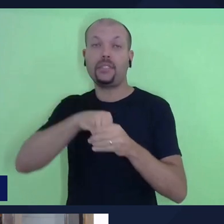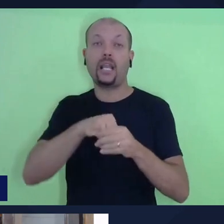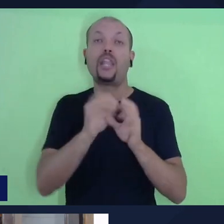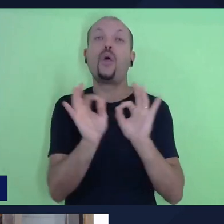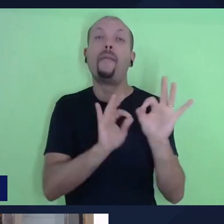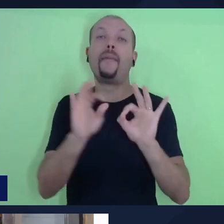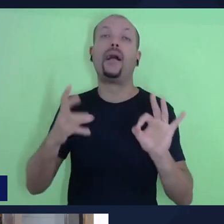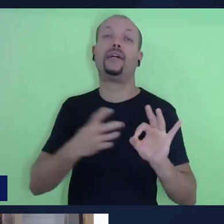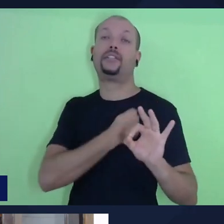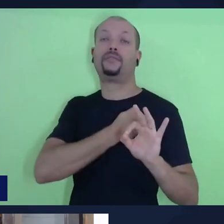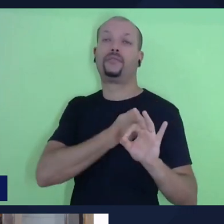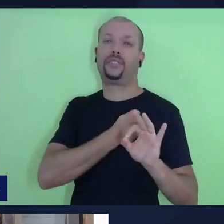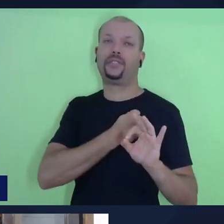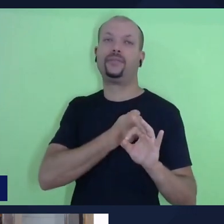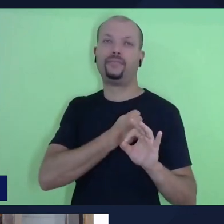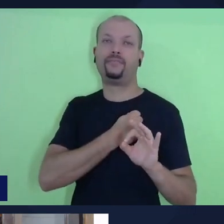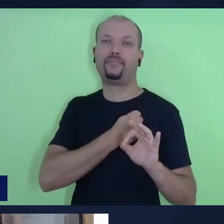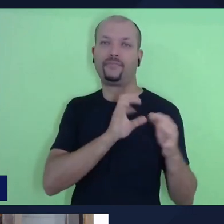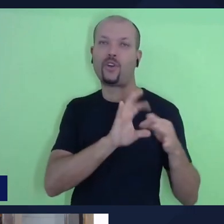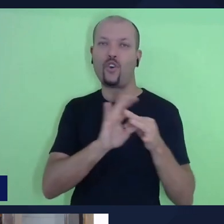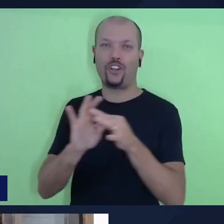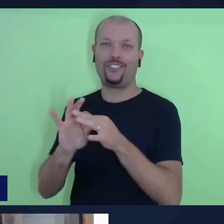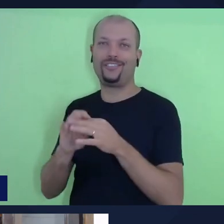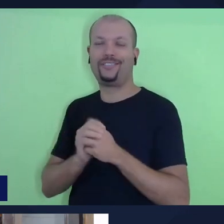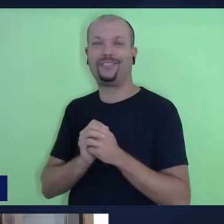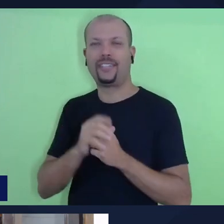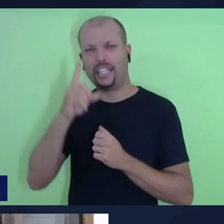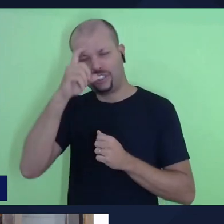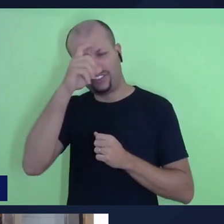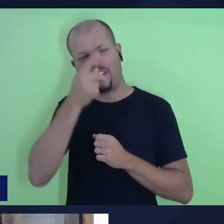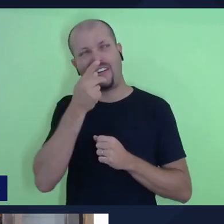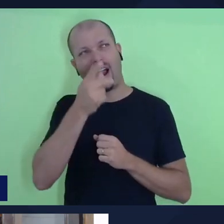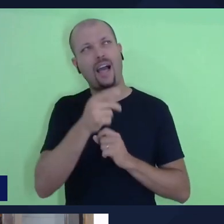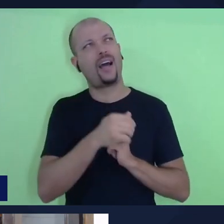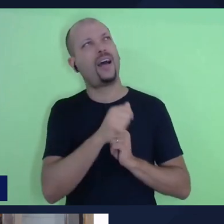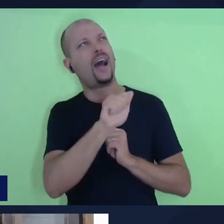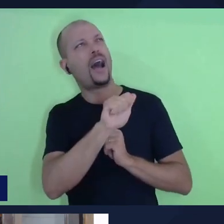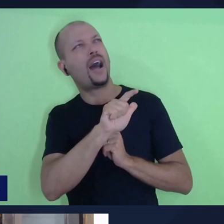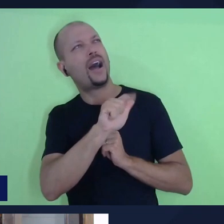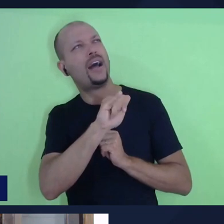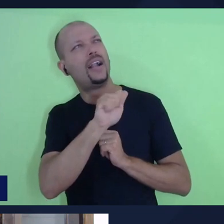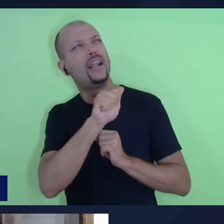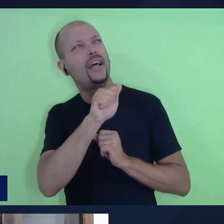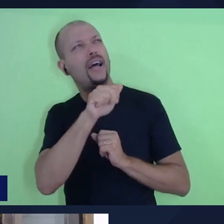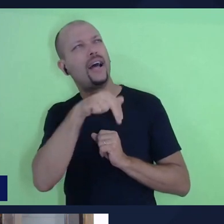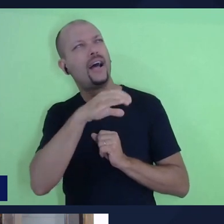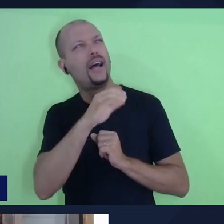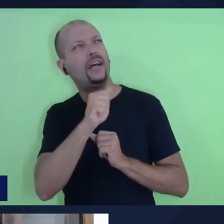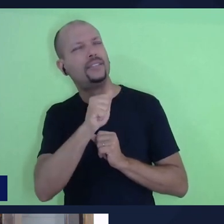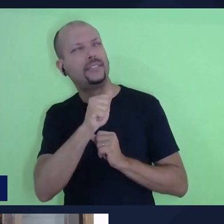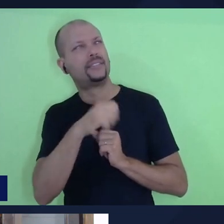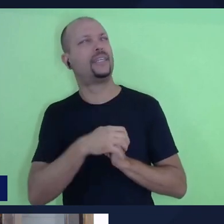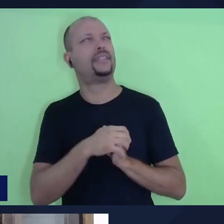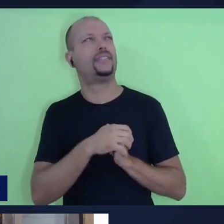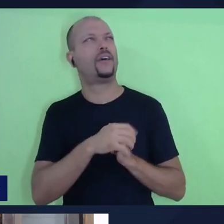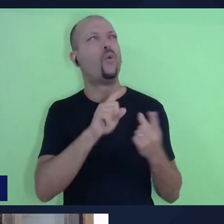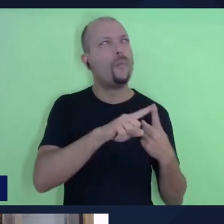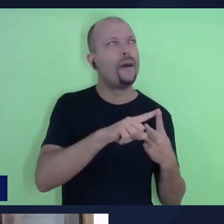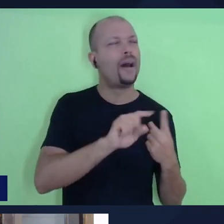como um todo. Então, é difícil, quando a gente fala é uma aliança só, são várias alianças, depende muito da